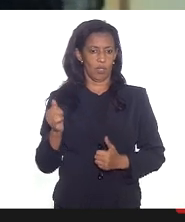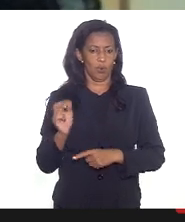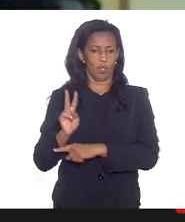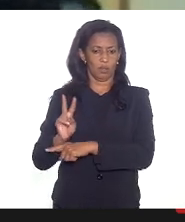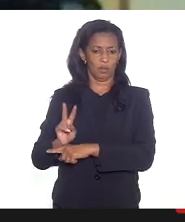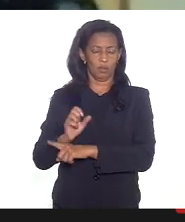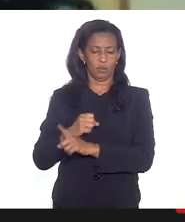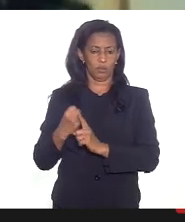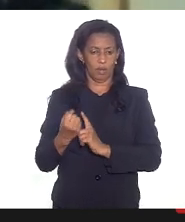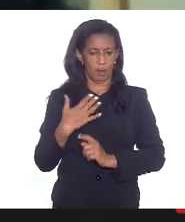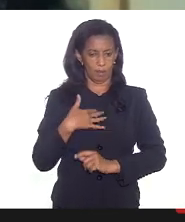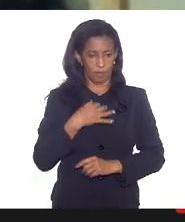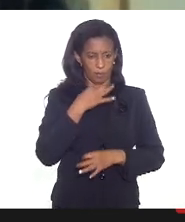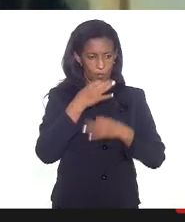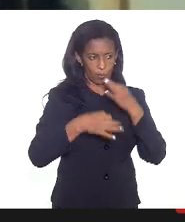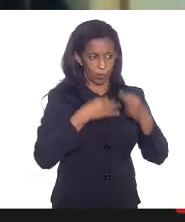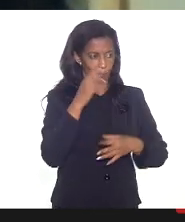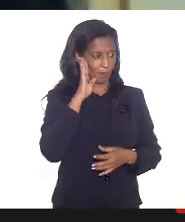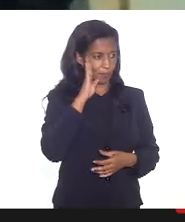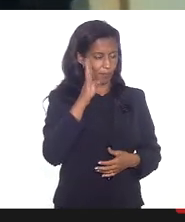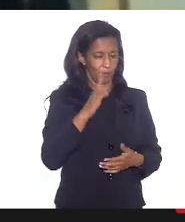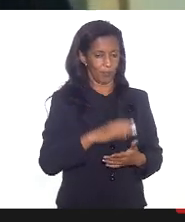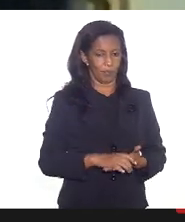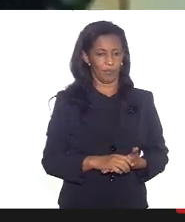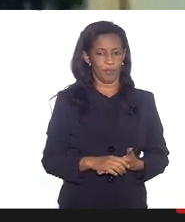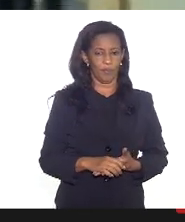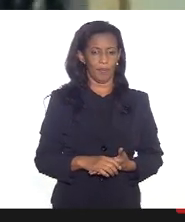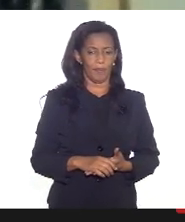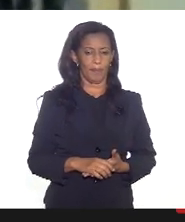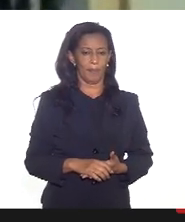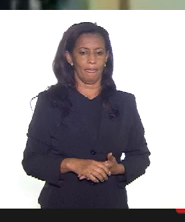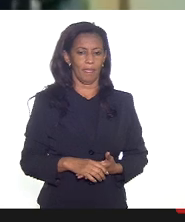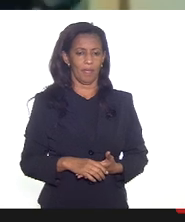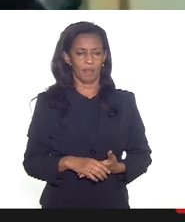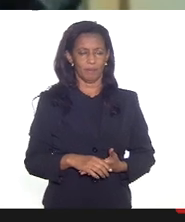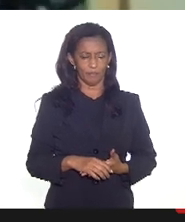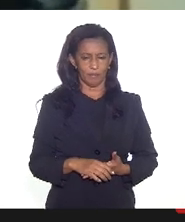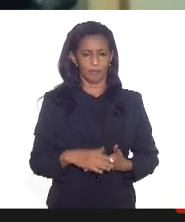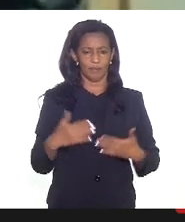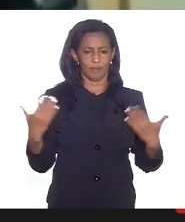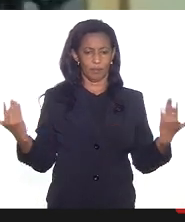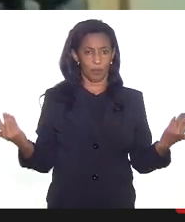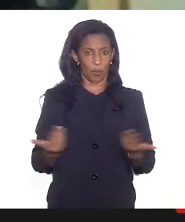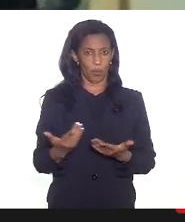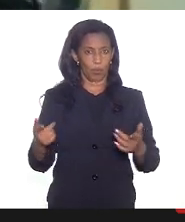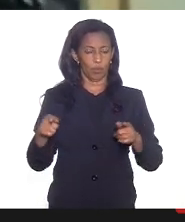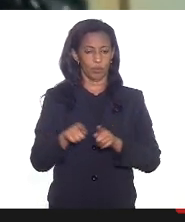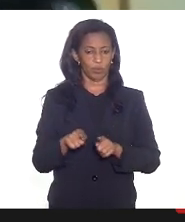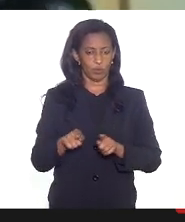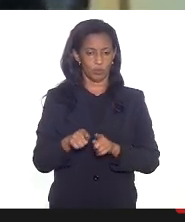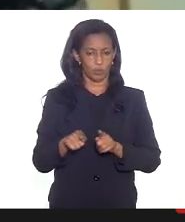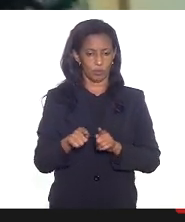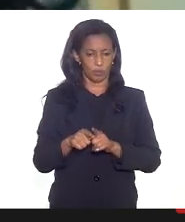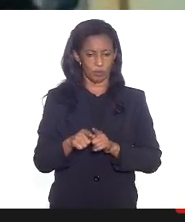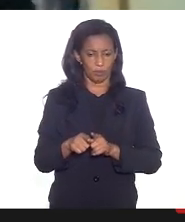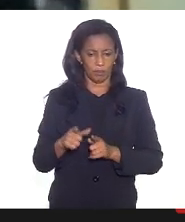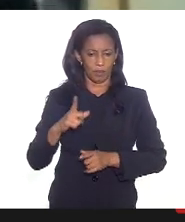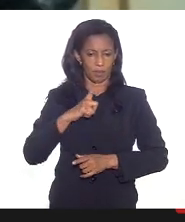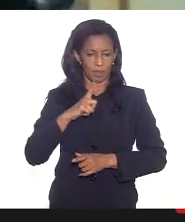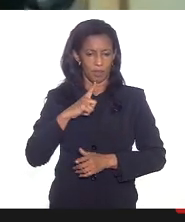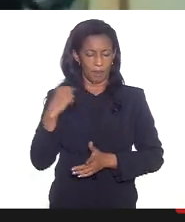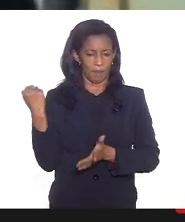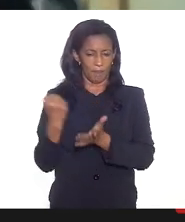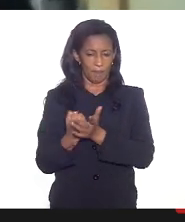a minha questão principalmente que eu ponho para refletir é que a gente hoje está vivendo um desastre sanitário e que tem